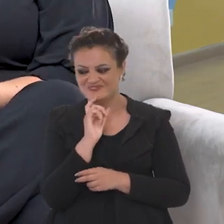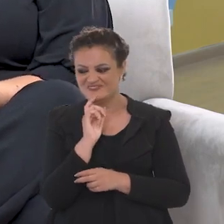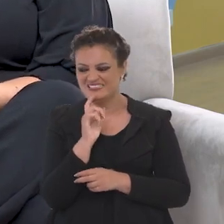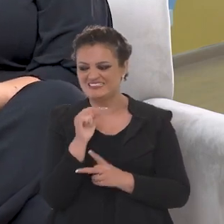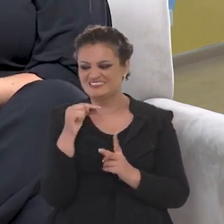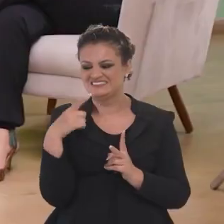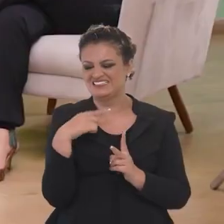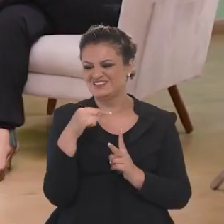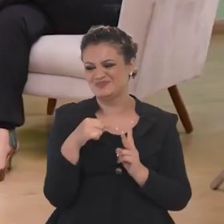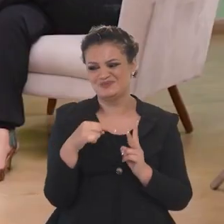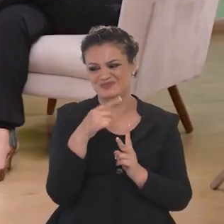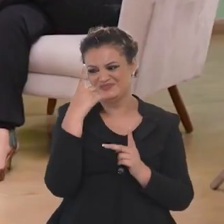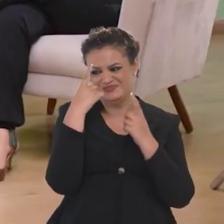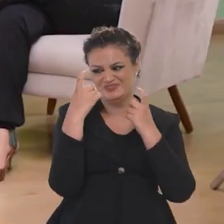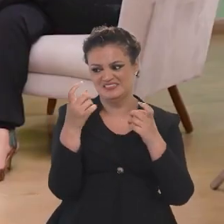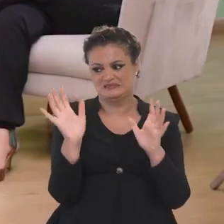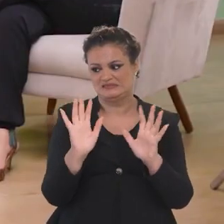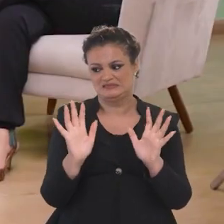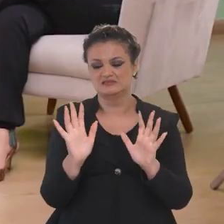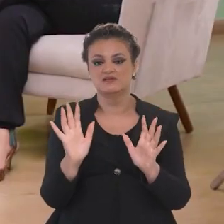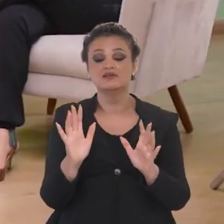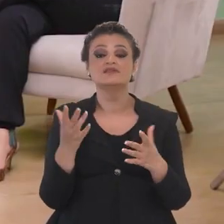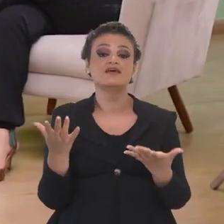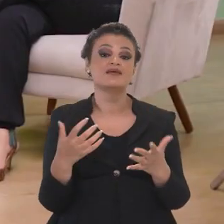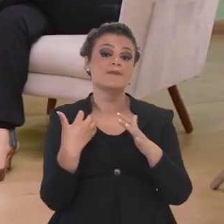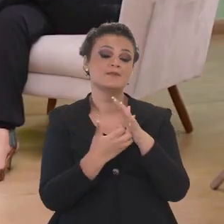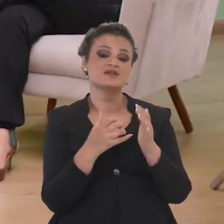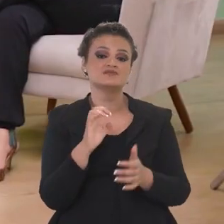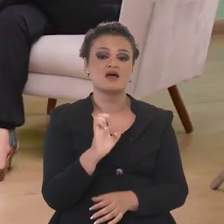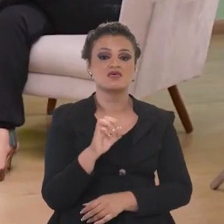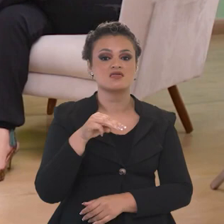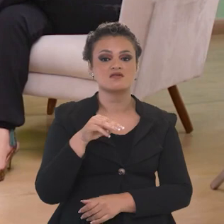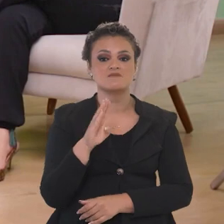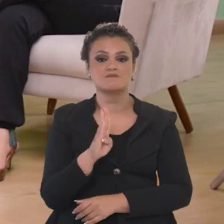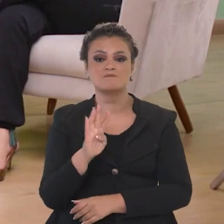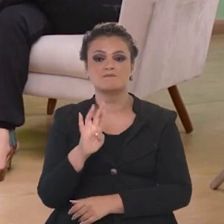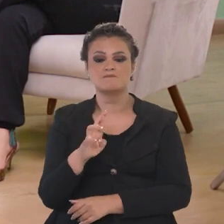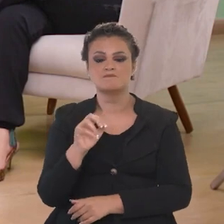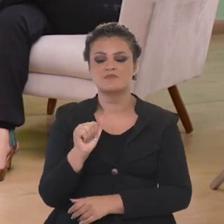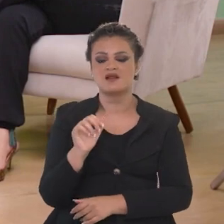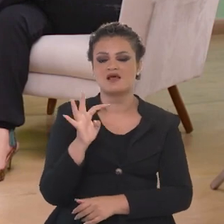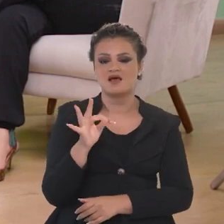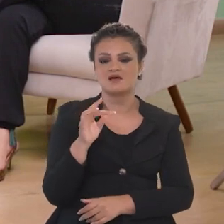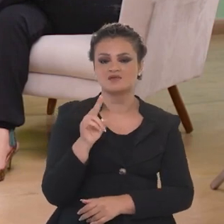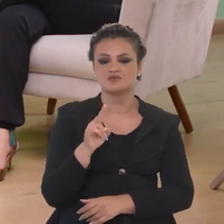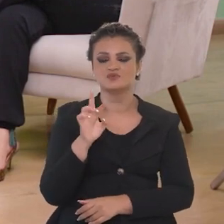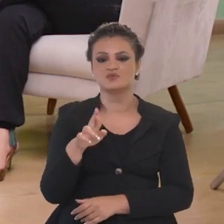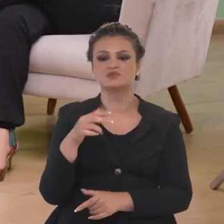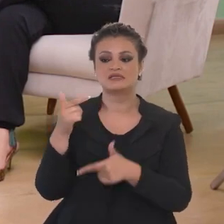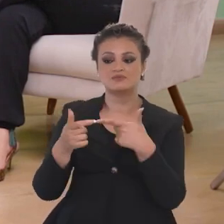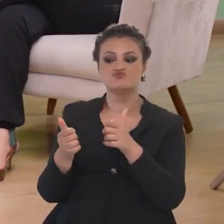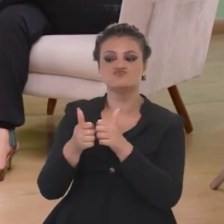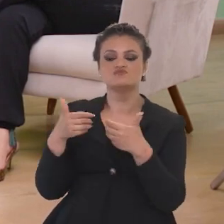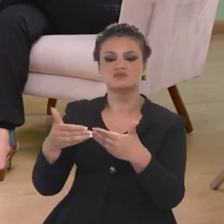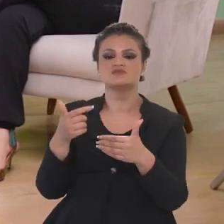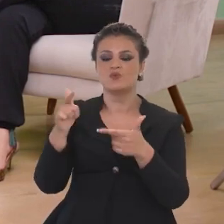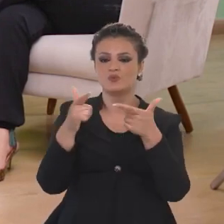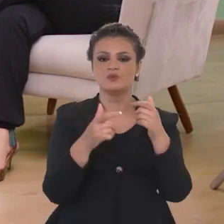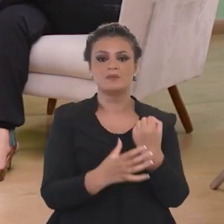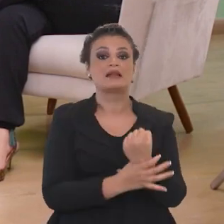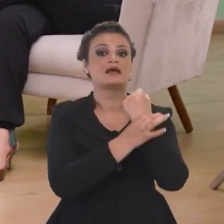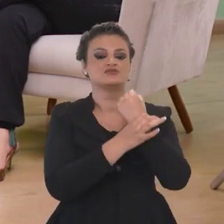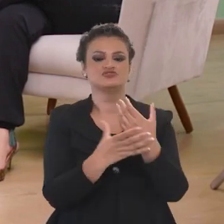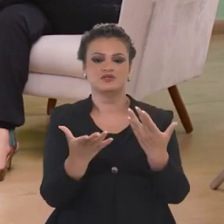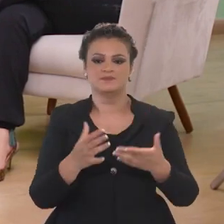por conta da questão da violência. O que a Embratur está fazendo em relação a essas parcerias com outros ministérios para